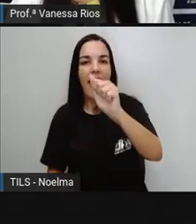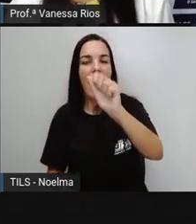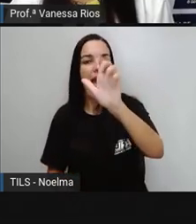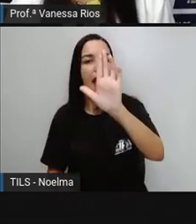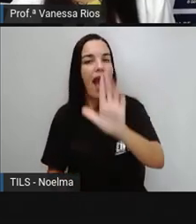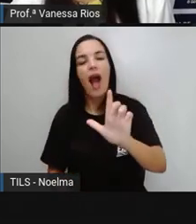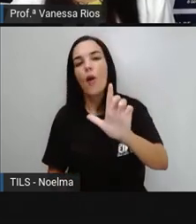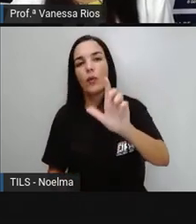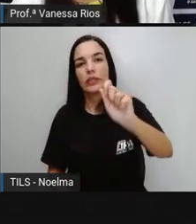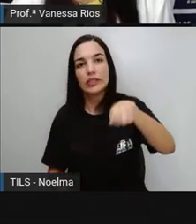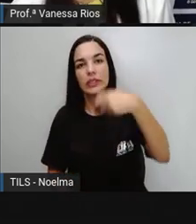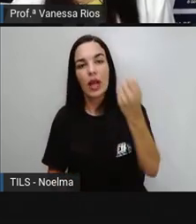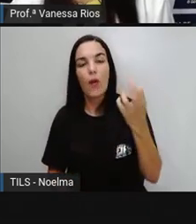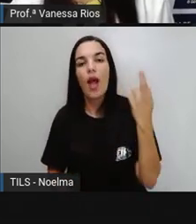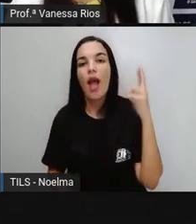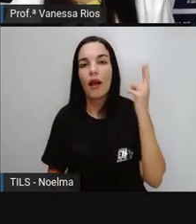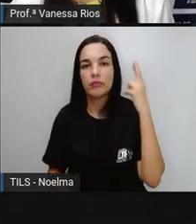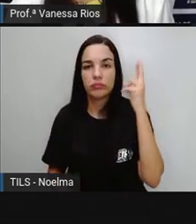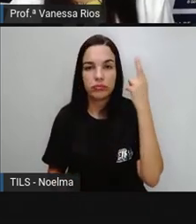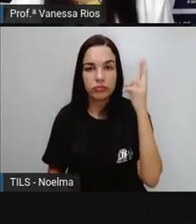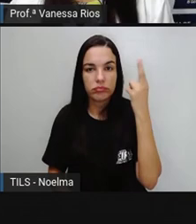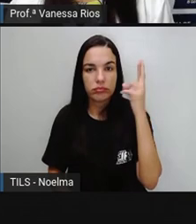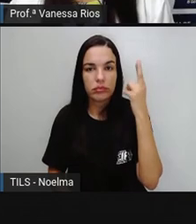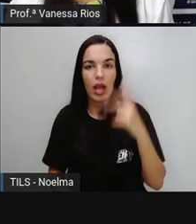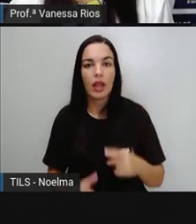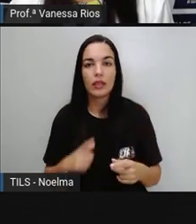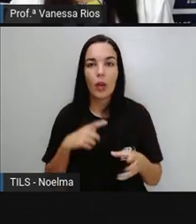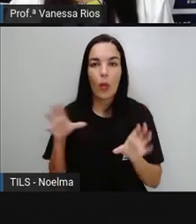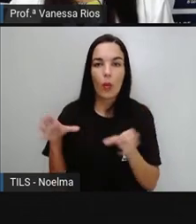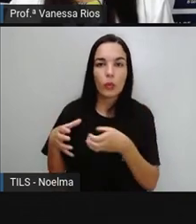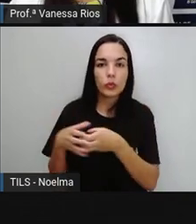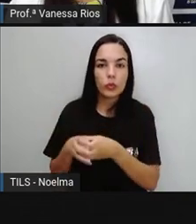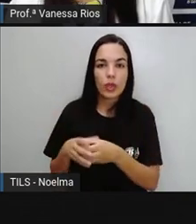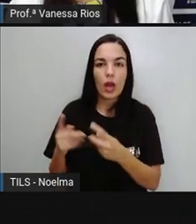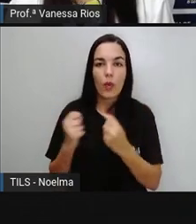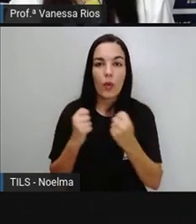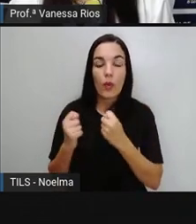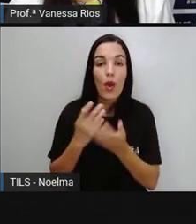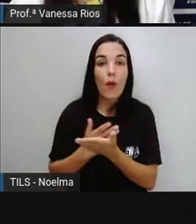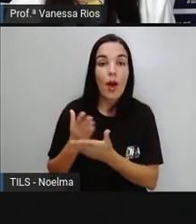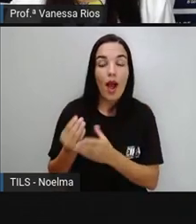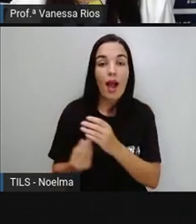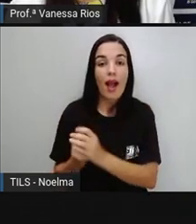reformas Econômicas Implementadas No Brasil Em 1994